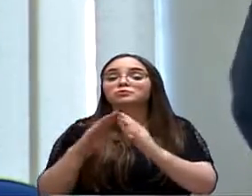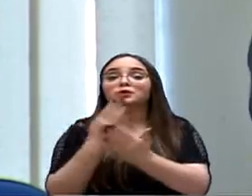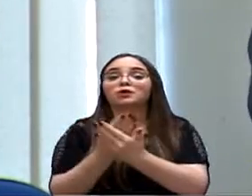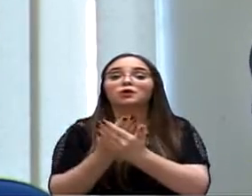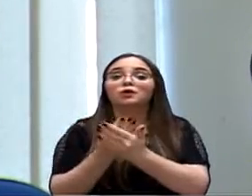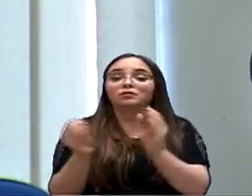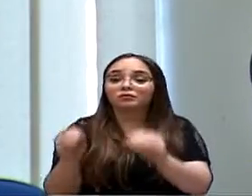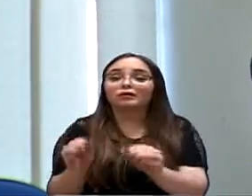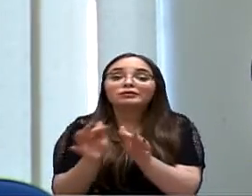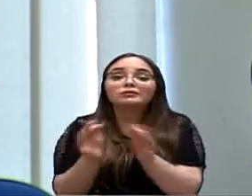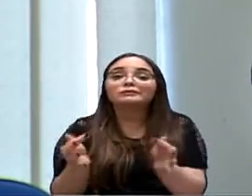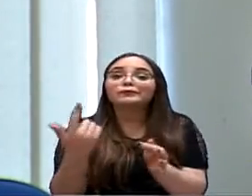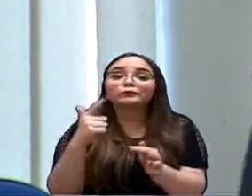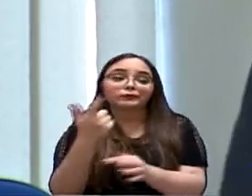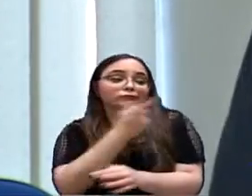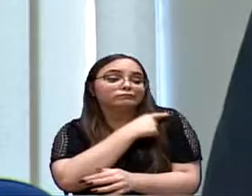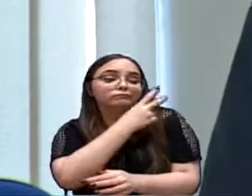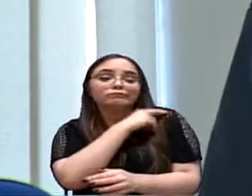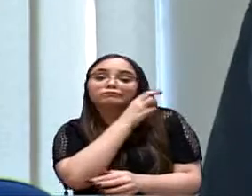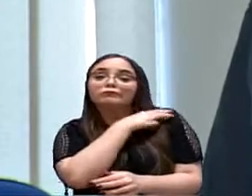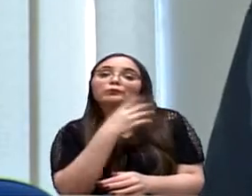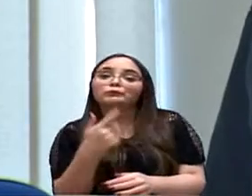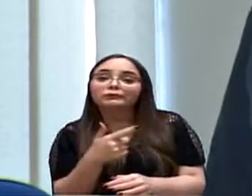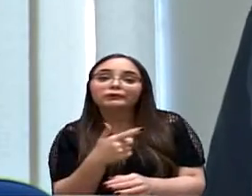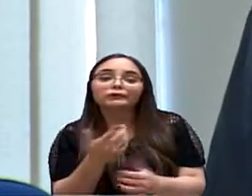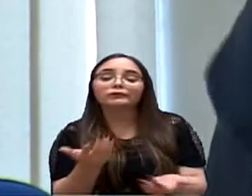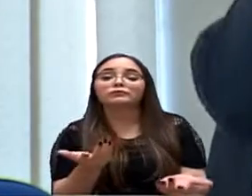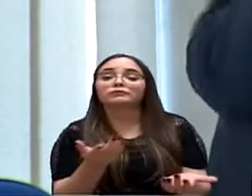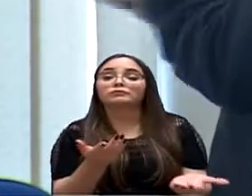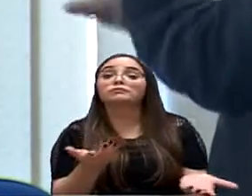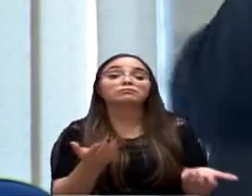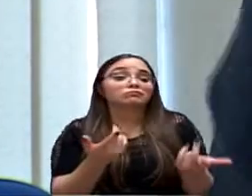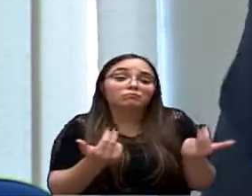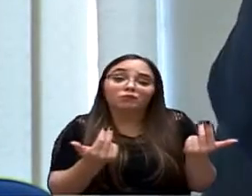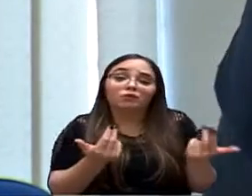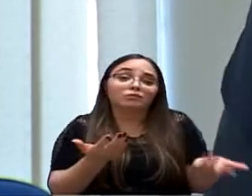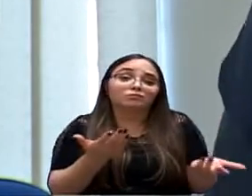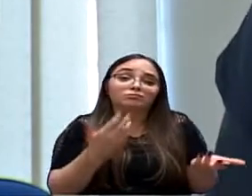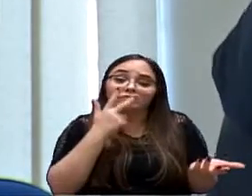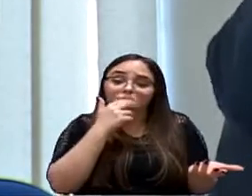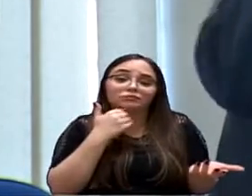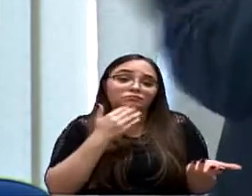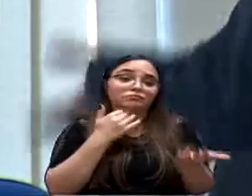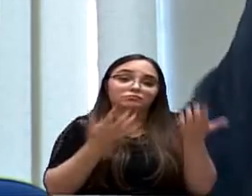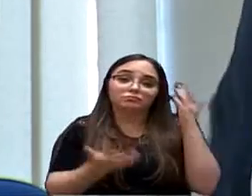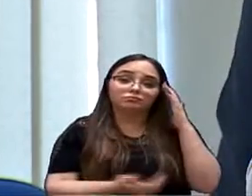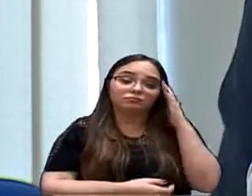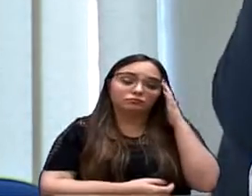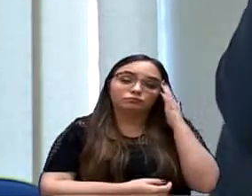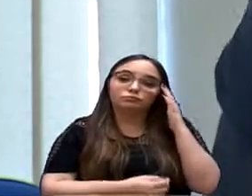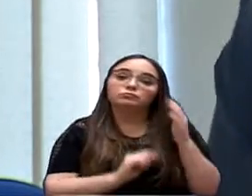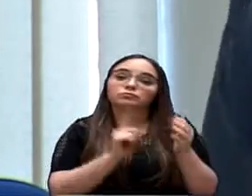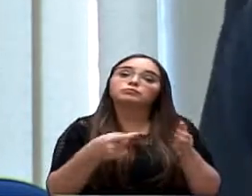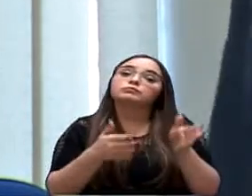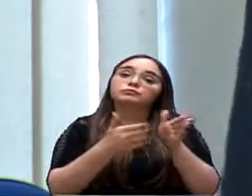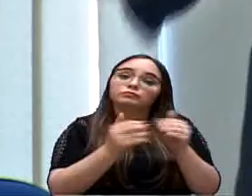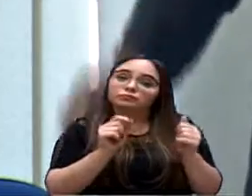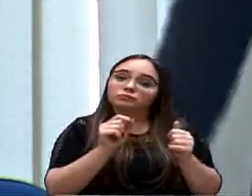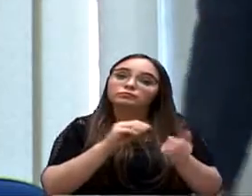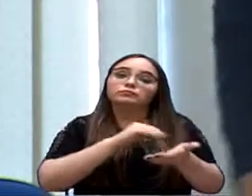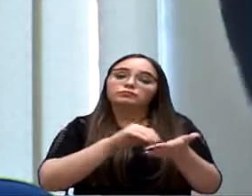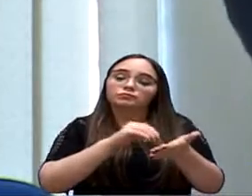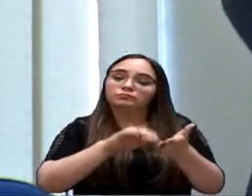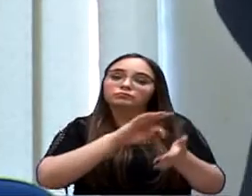de dois anos de consolidado um. uma região. O que a gente pede aqui? Que as secretarias